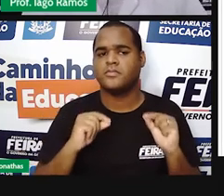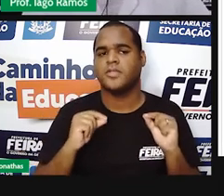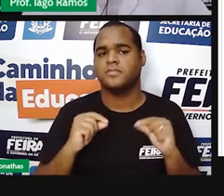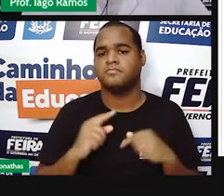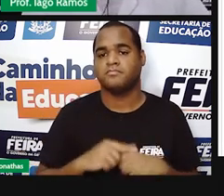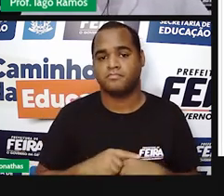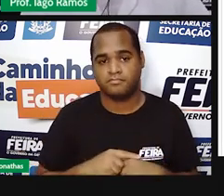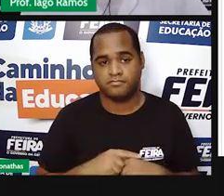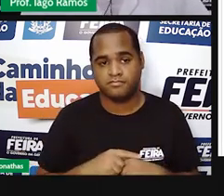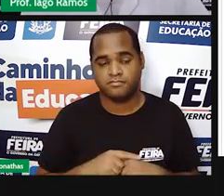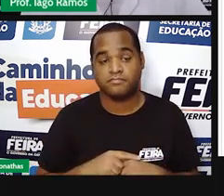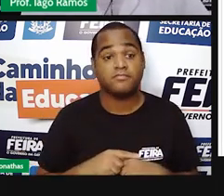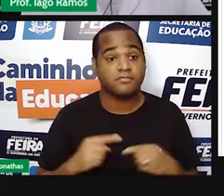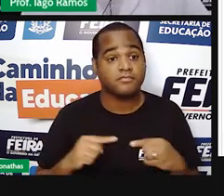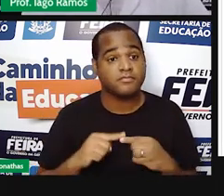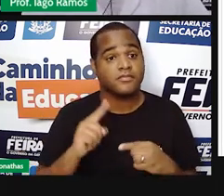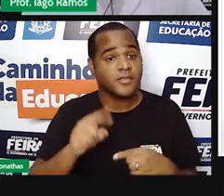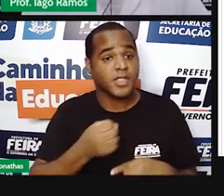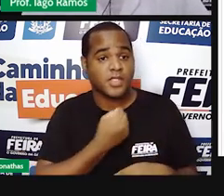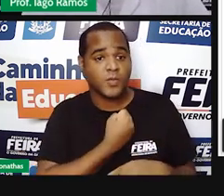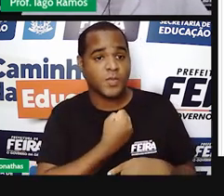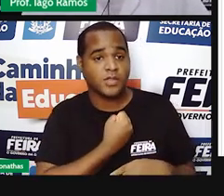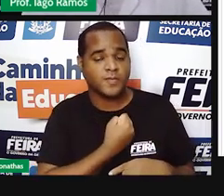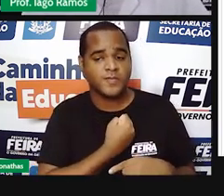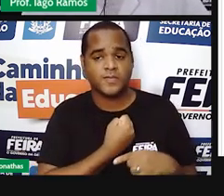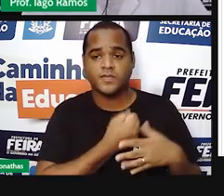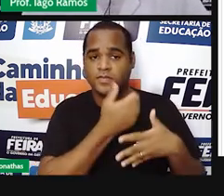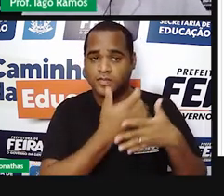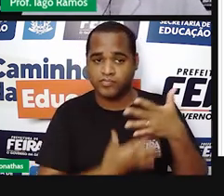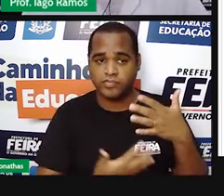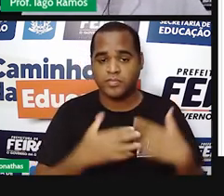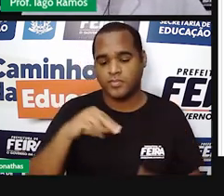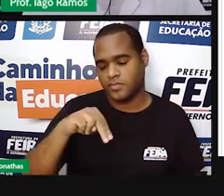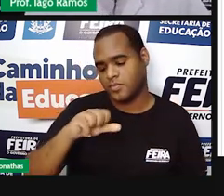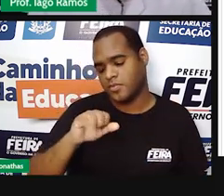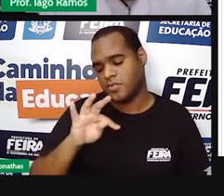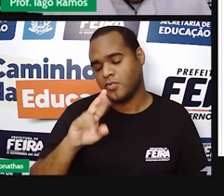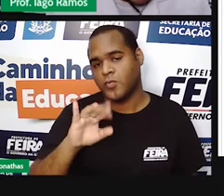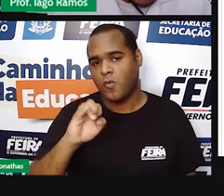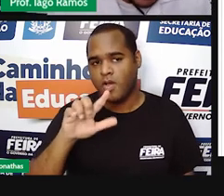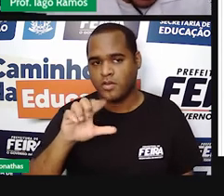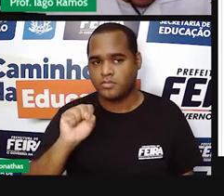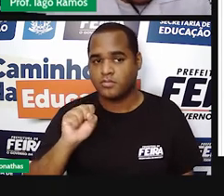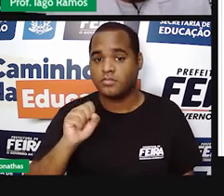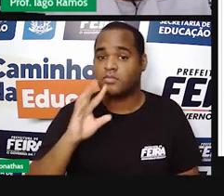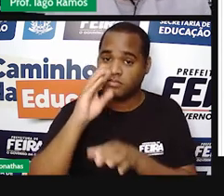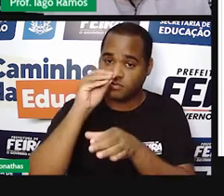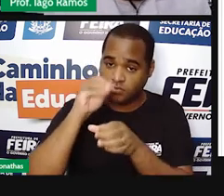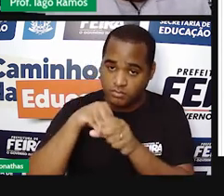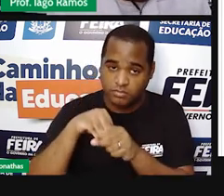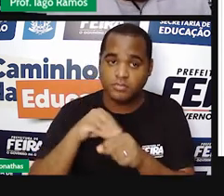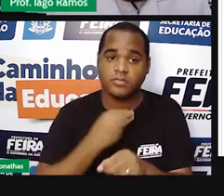São os números naturais. Os naturais estão dentro...